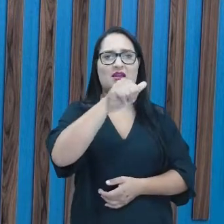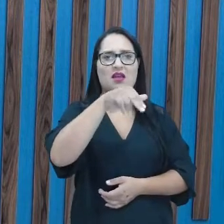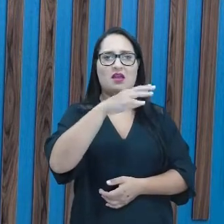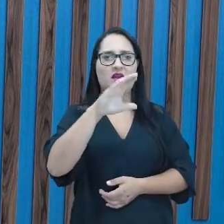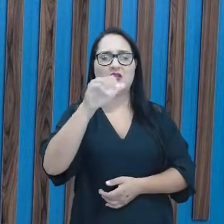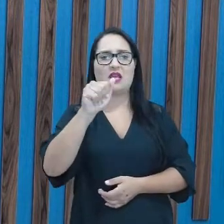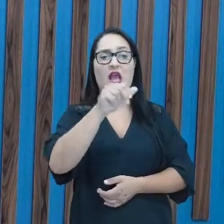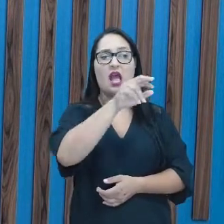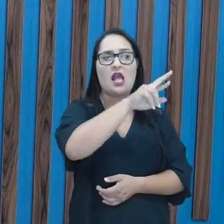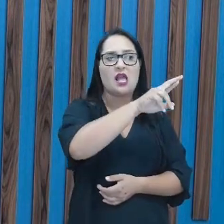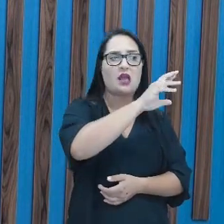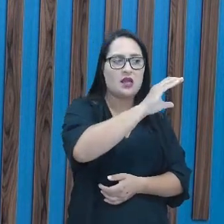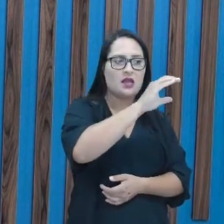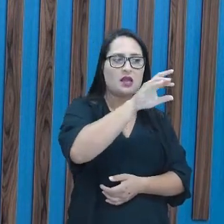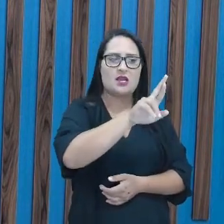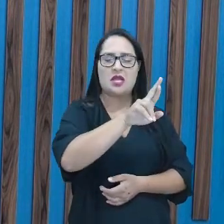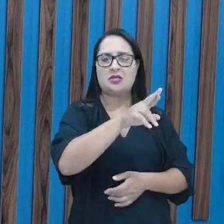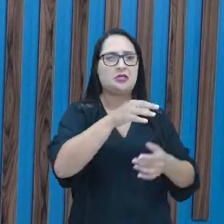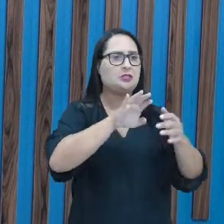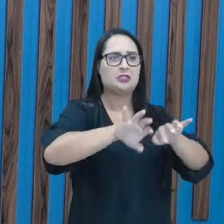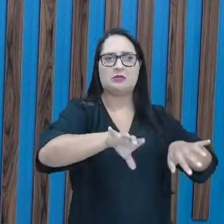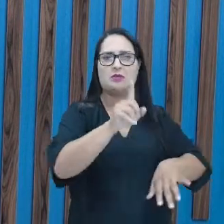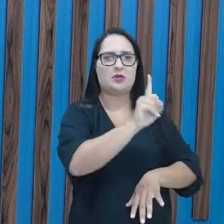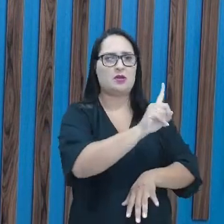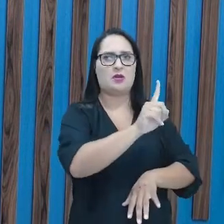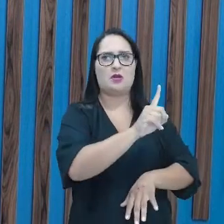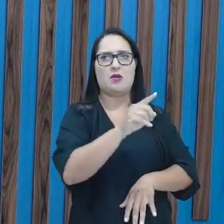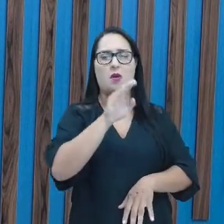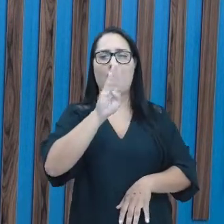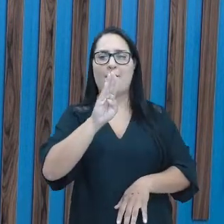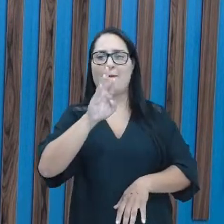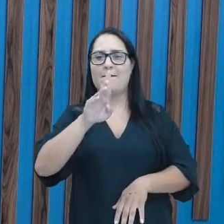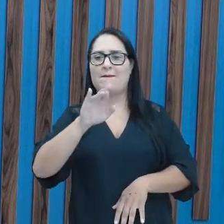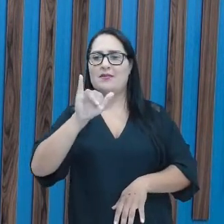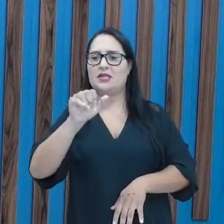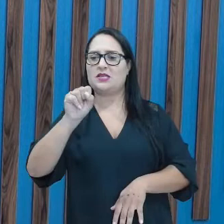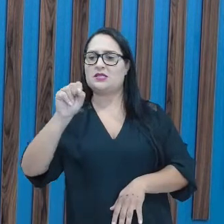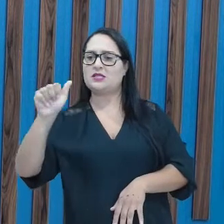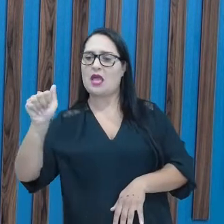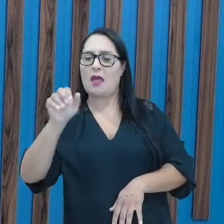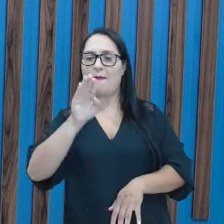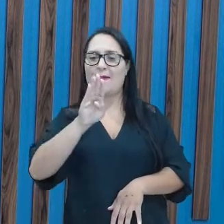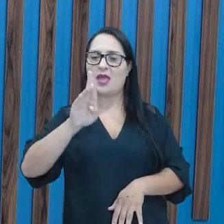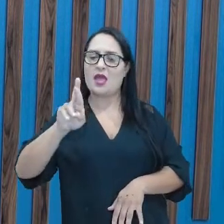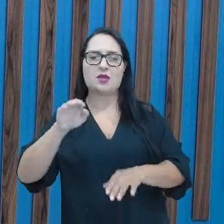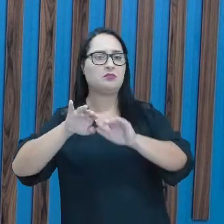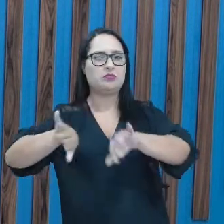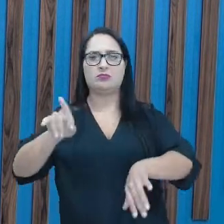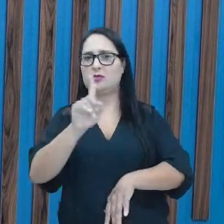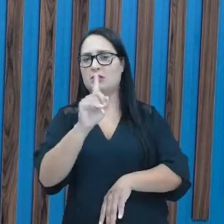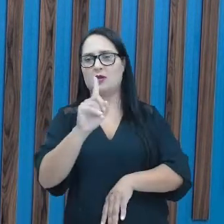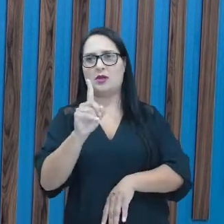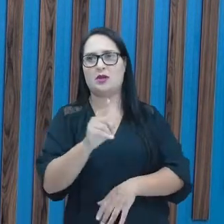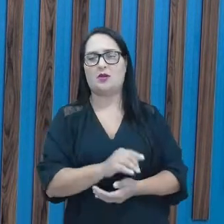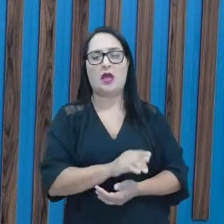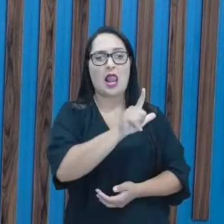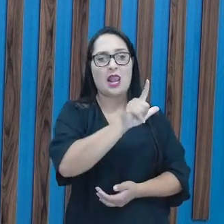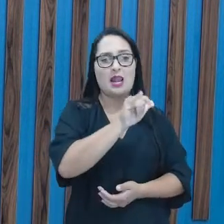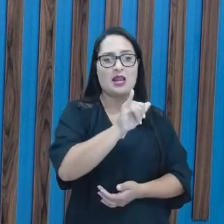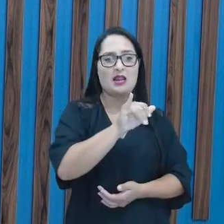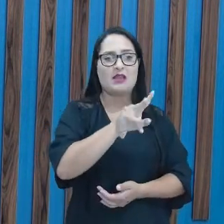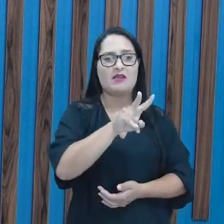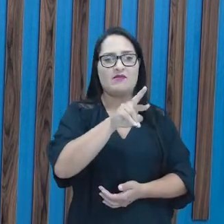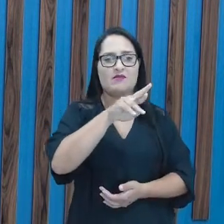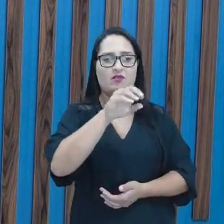não separa. Brisa, olha o BR, br não separa. Livro,